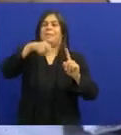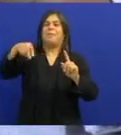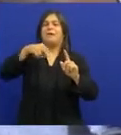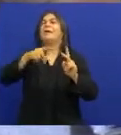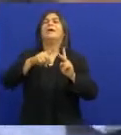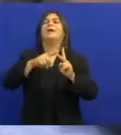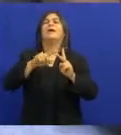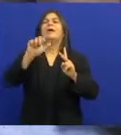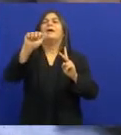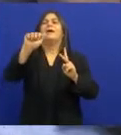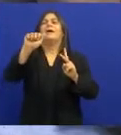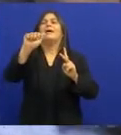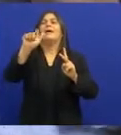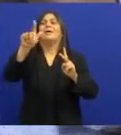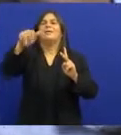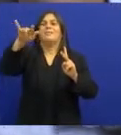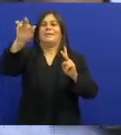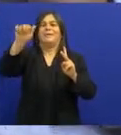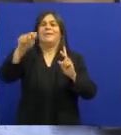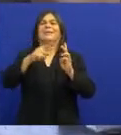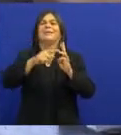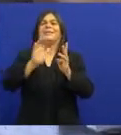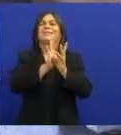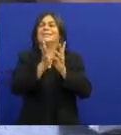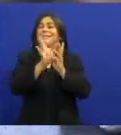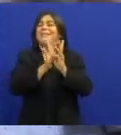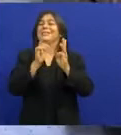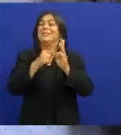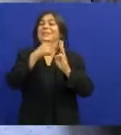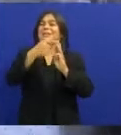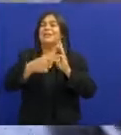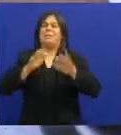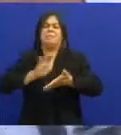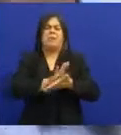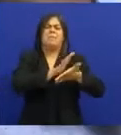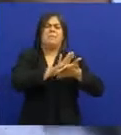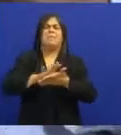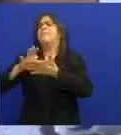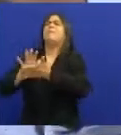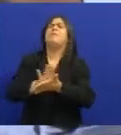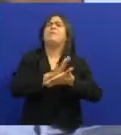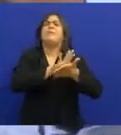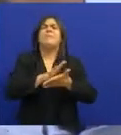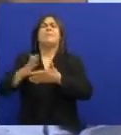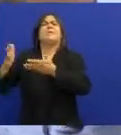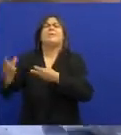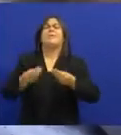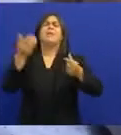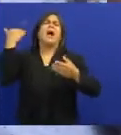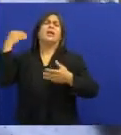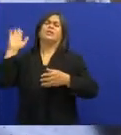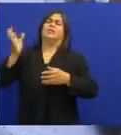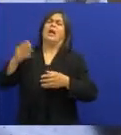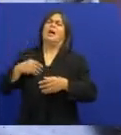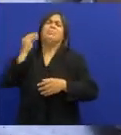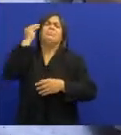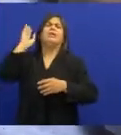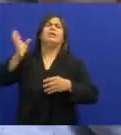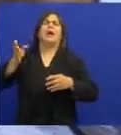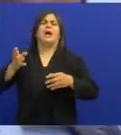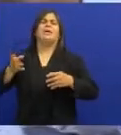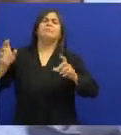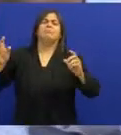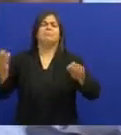para cá E Almira Castilho E Jacos do Pandeiro Que faziam As maiores estripulias No palco Porque ele já trazia Uma